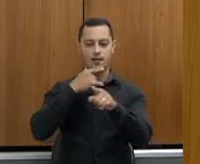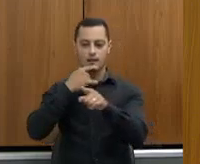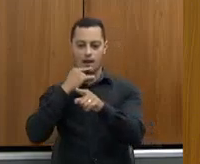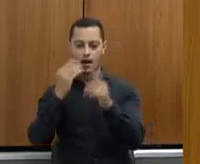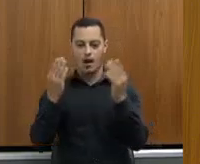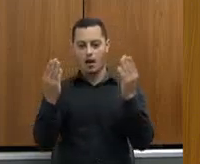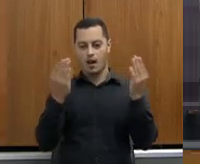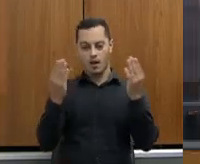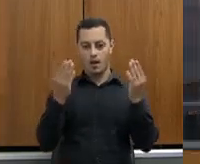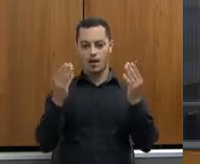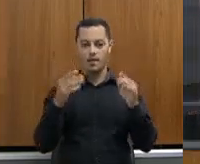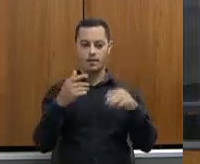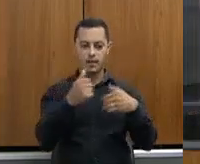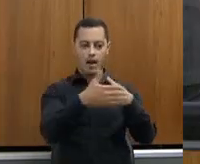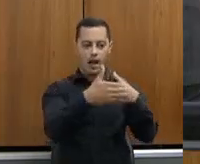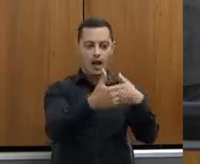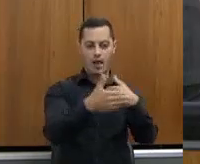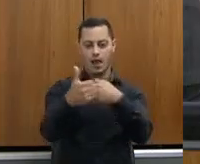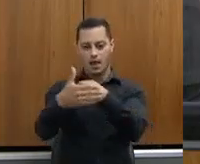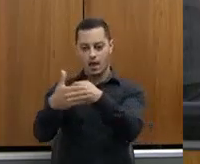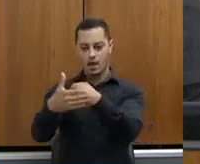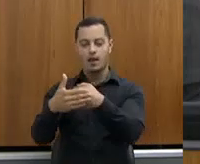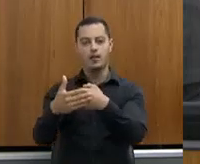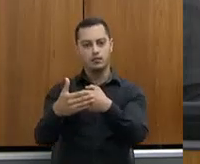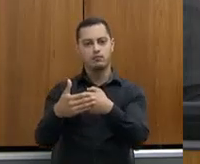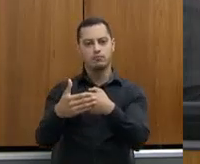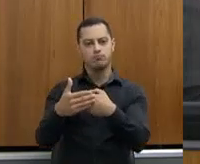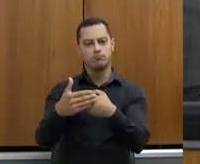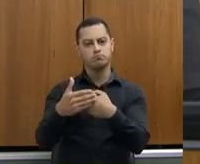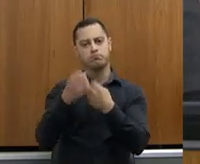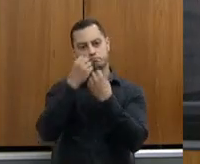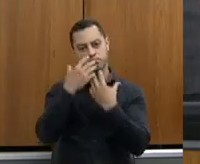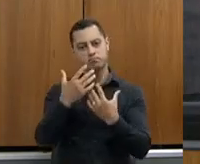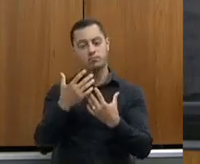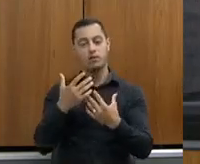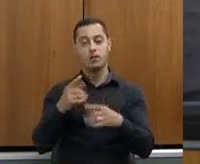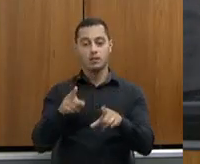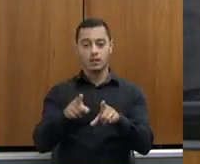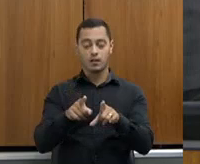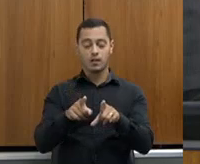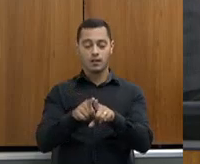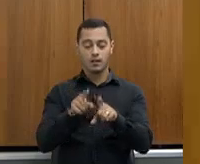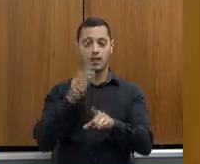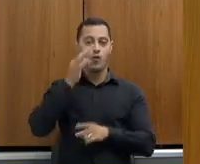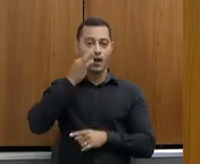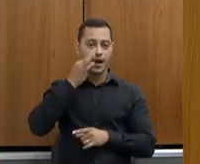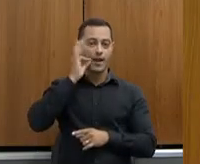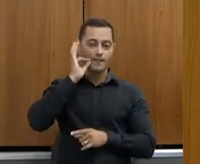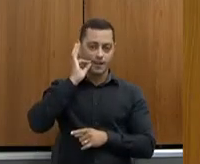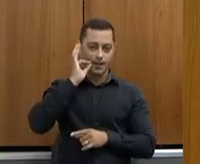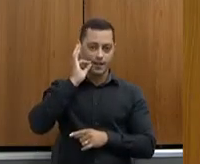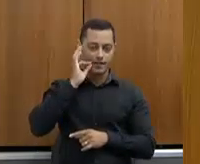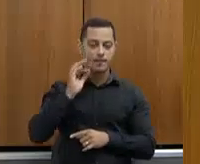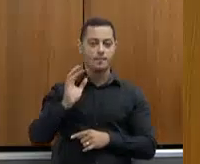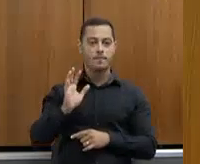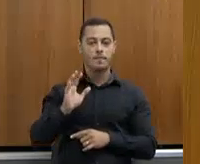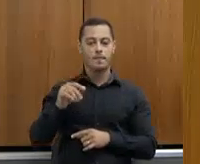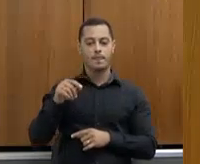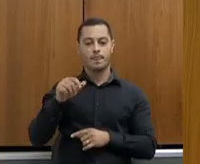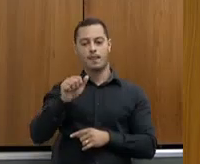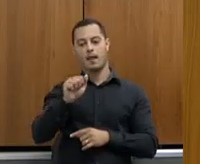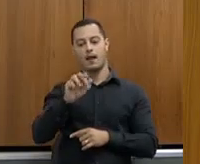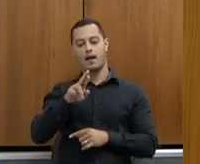queijo, nem então, agora vamos cuidar da cachaça e do café, não Arantes? Arantes é o maior representante aqui do